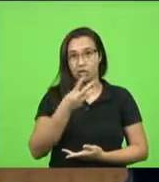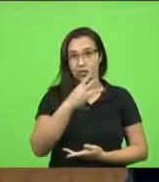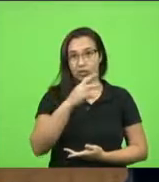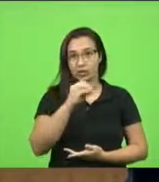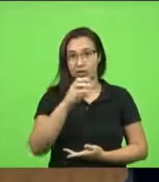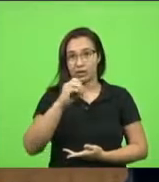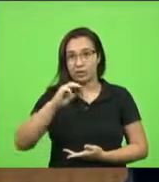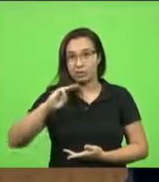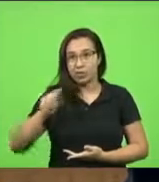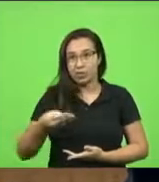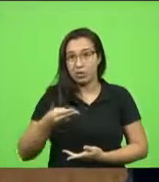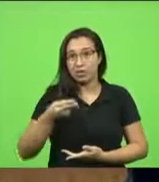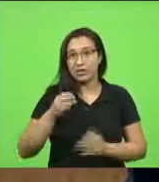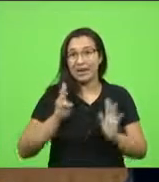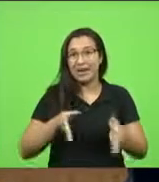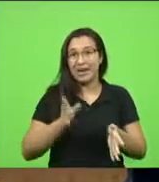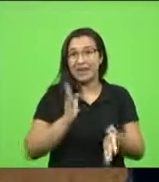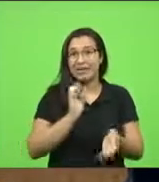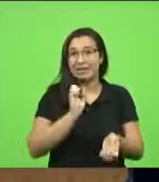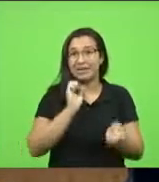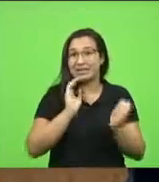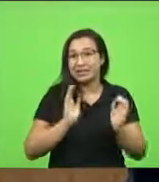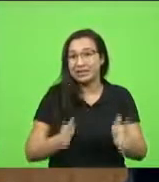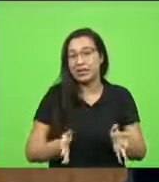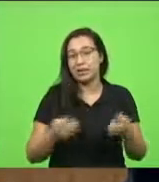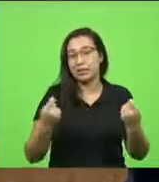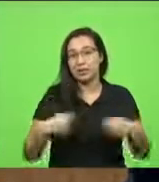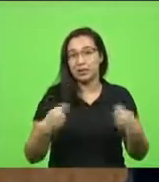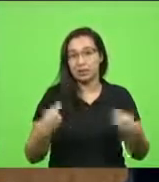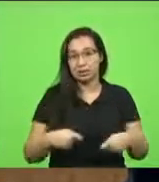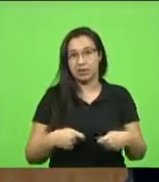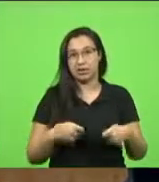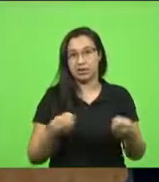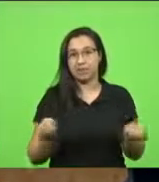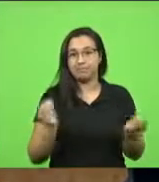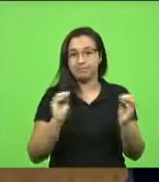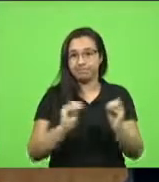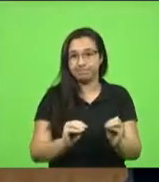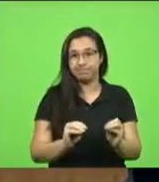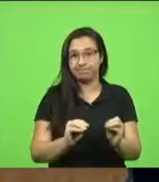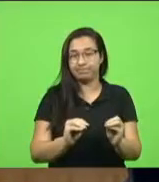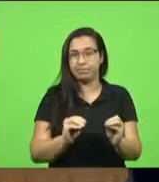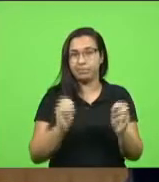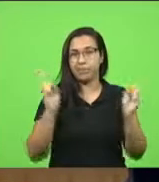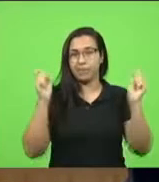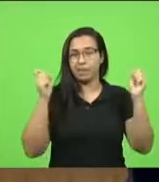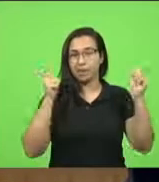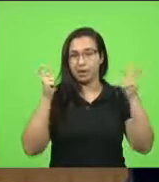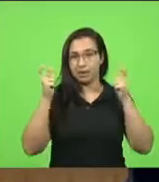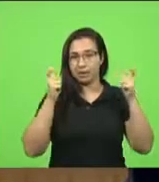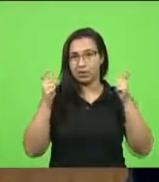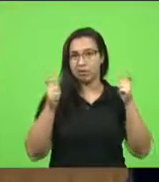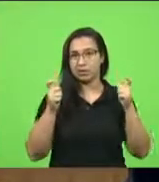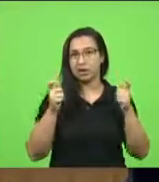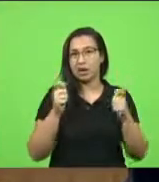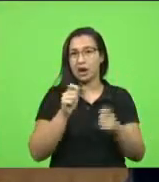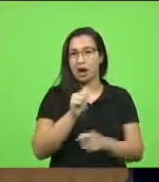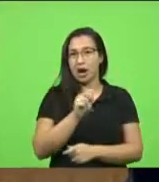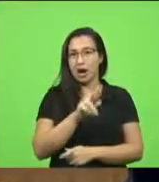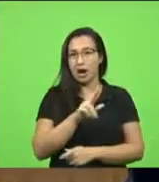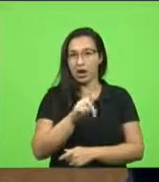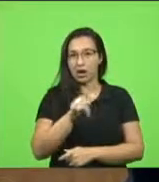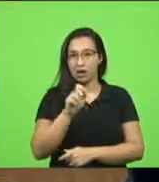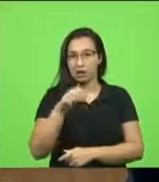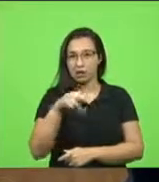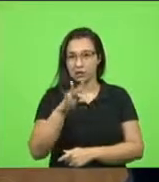para ontem as vacinas, é para ontem, temos que correr atrás. O Chile e Argentina, deputado Alba, estão vacinando professores